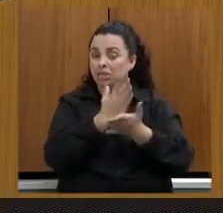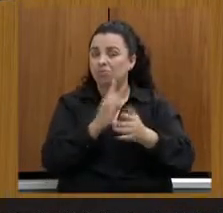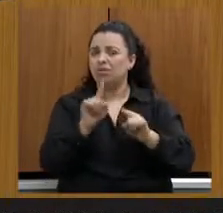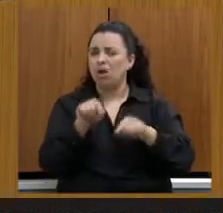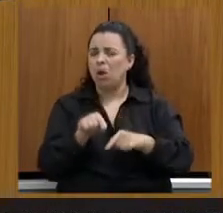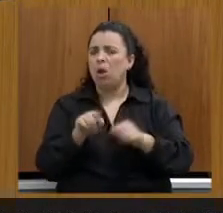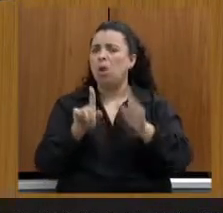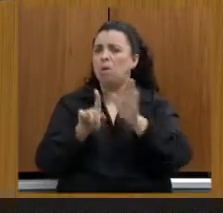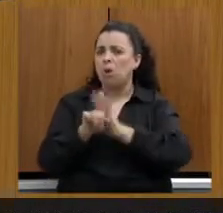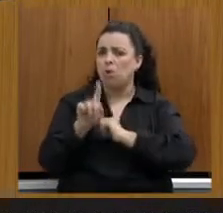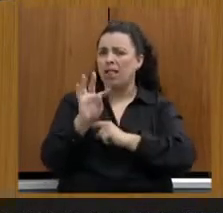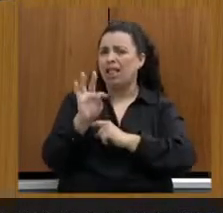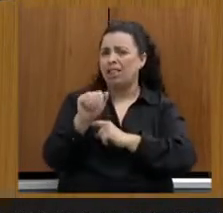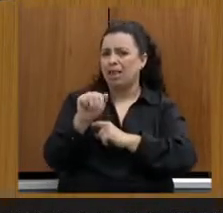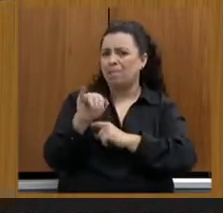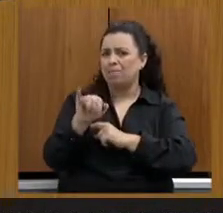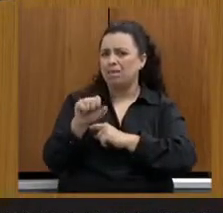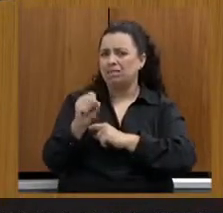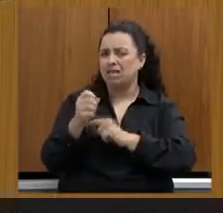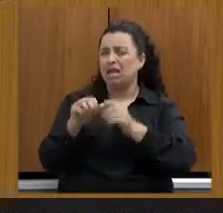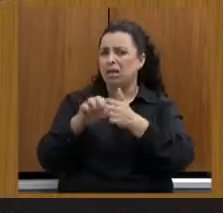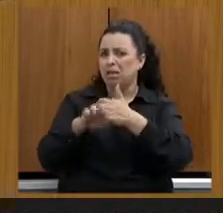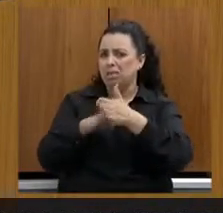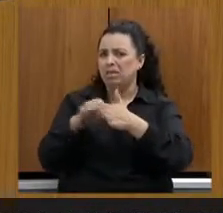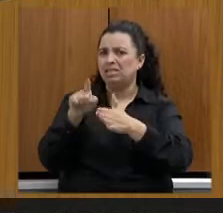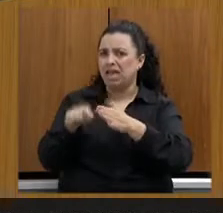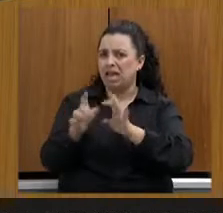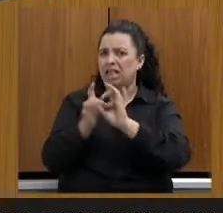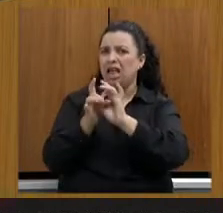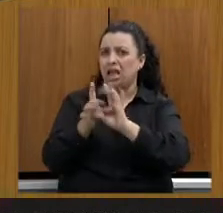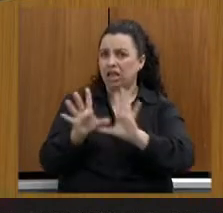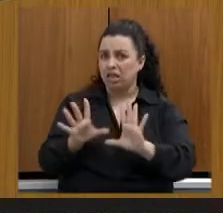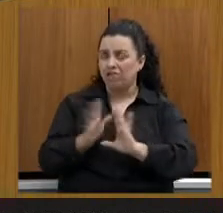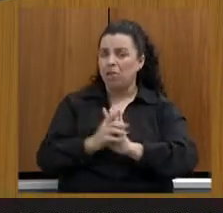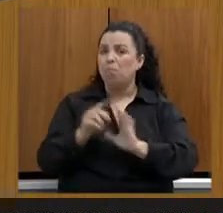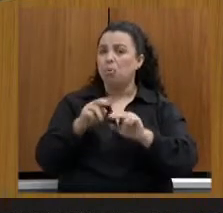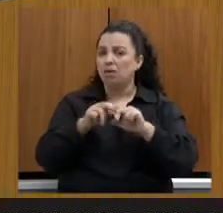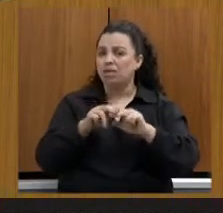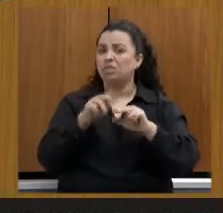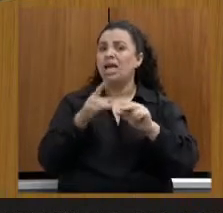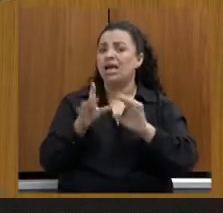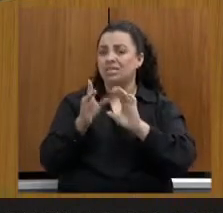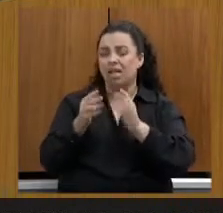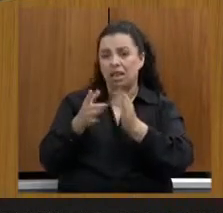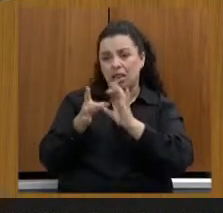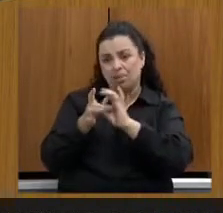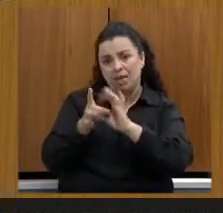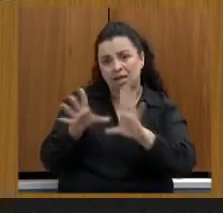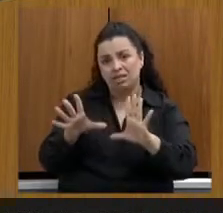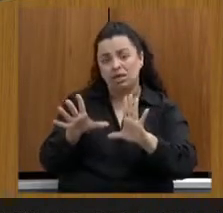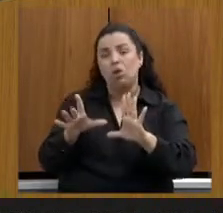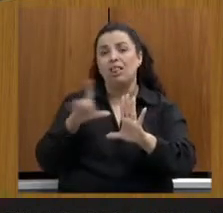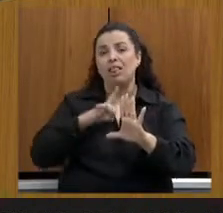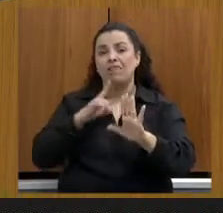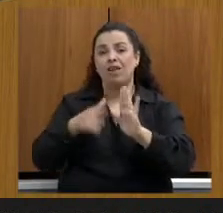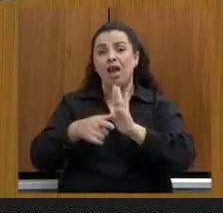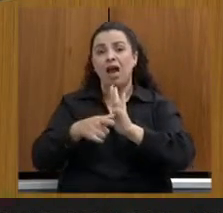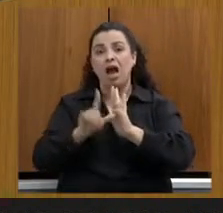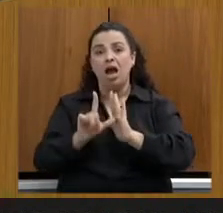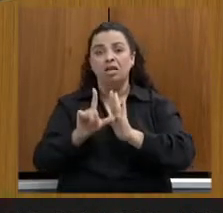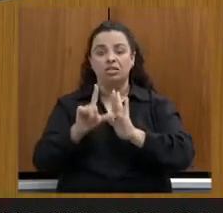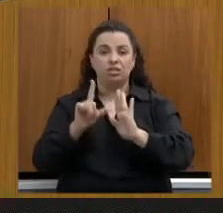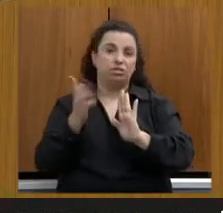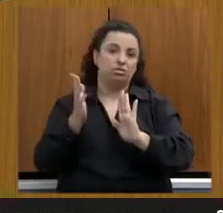licença da Tamisa foi concedida antes do decreto e antes da portaria. Voltamos ao mesmo ponto. A